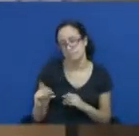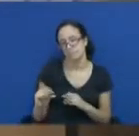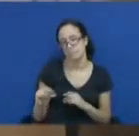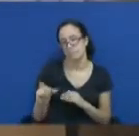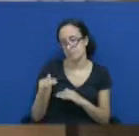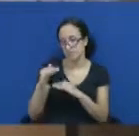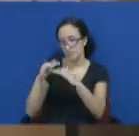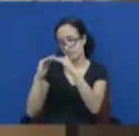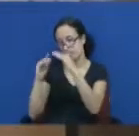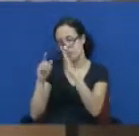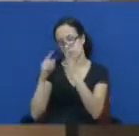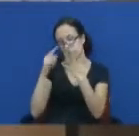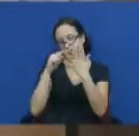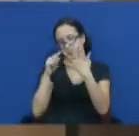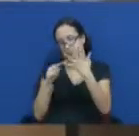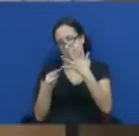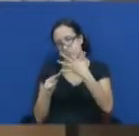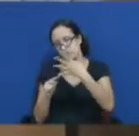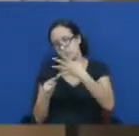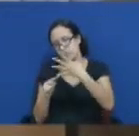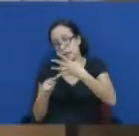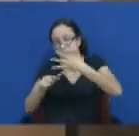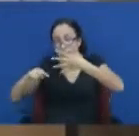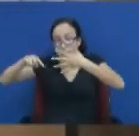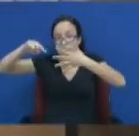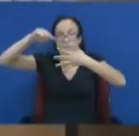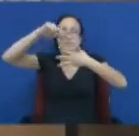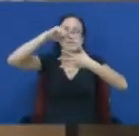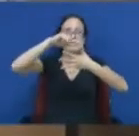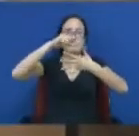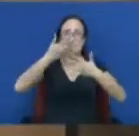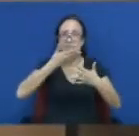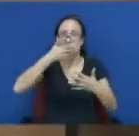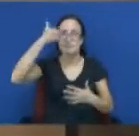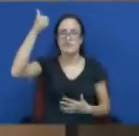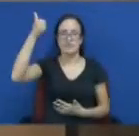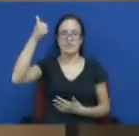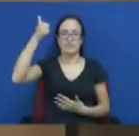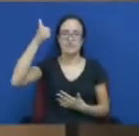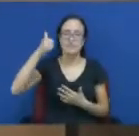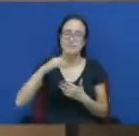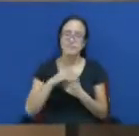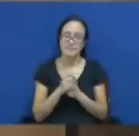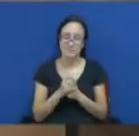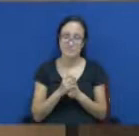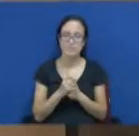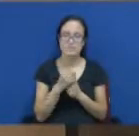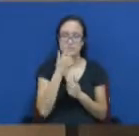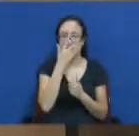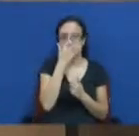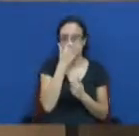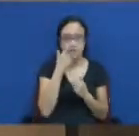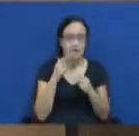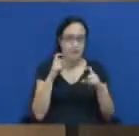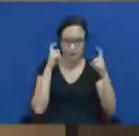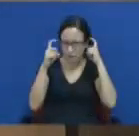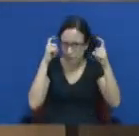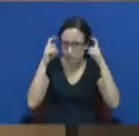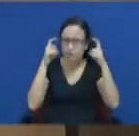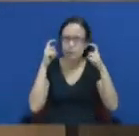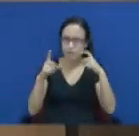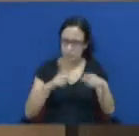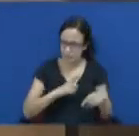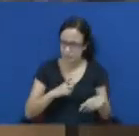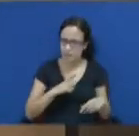não simplesmente tenha títulos a ostentar. Quem teve e vai ter oportunidade de participar de reuniões na sala de reuniões